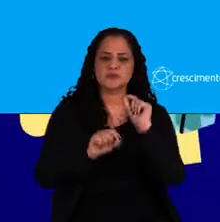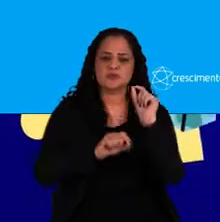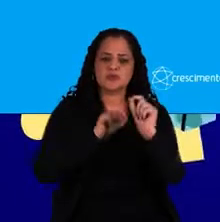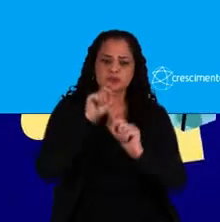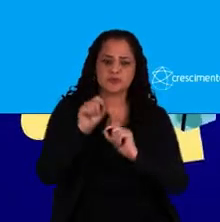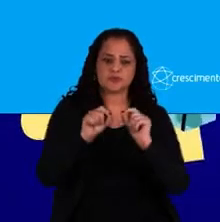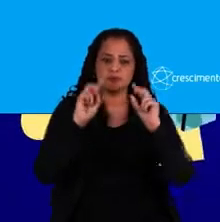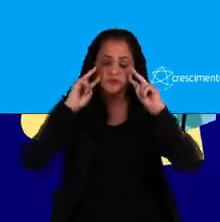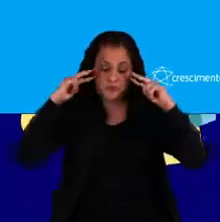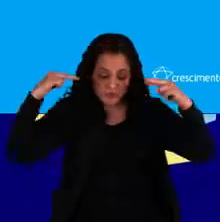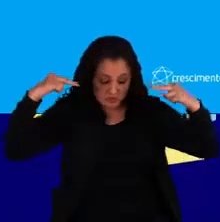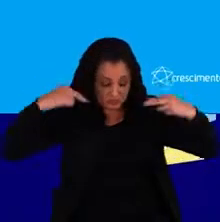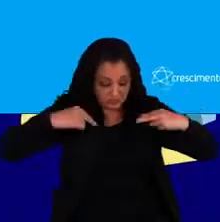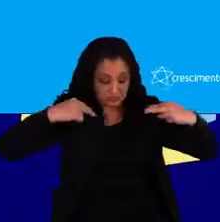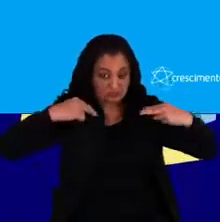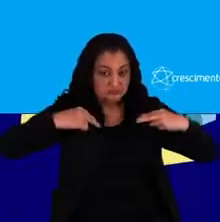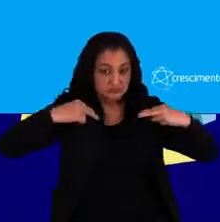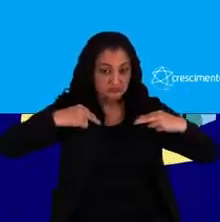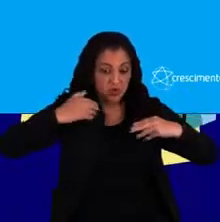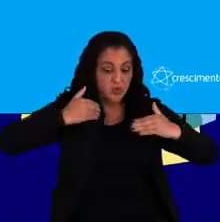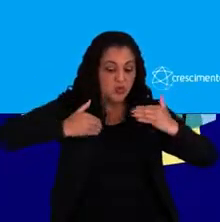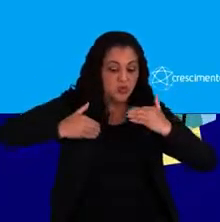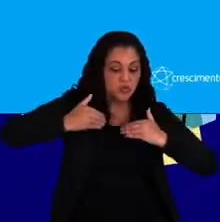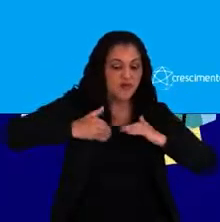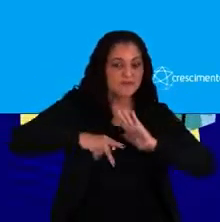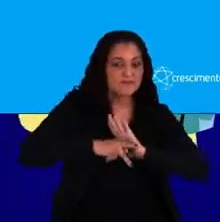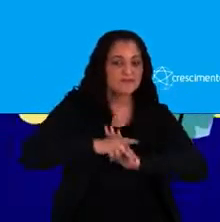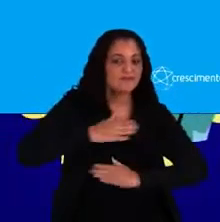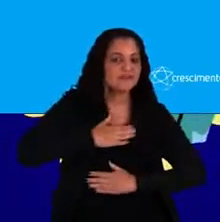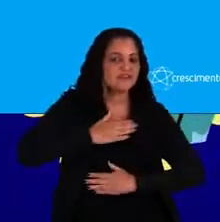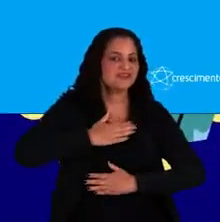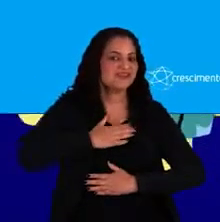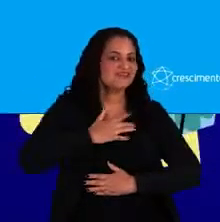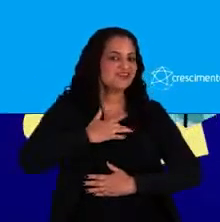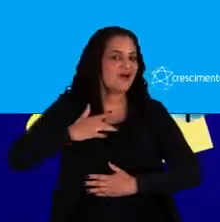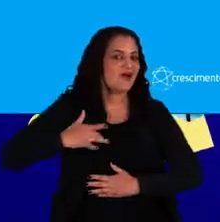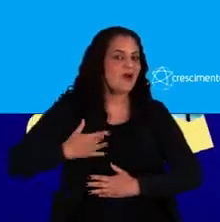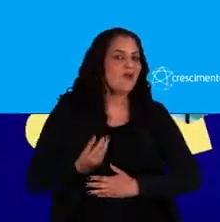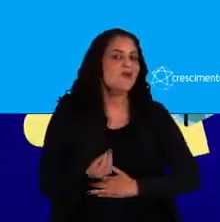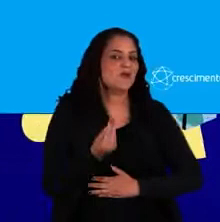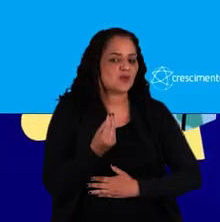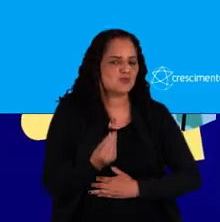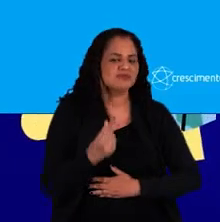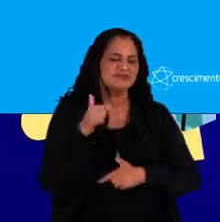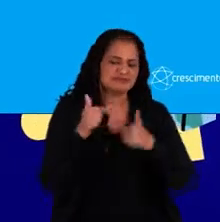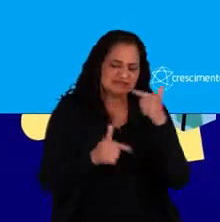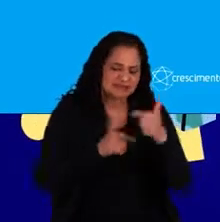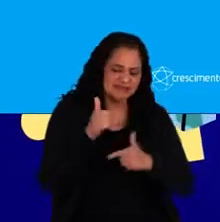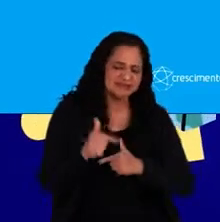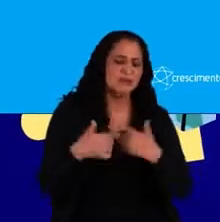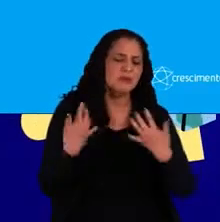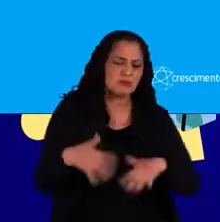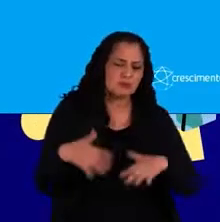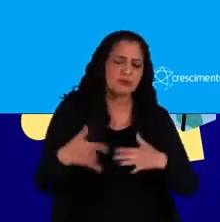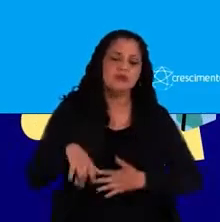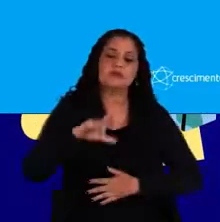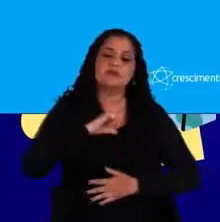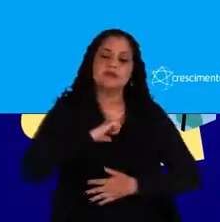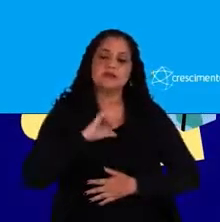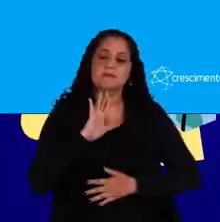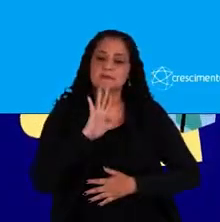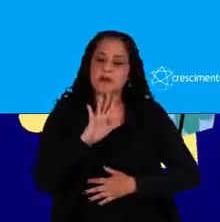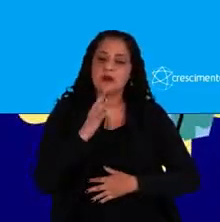gente tem cuidado da nossa própria saúde. As demandas são crescentes, mas como que eu consigo